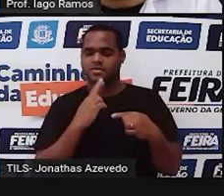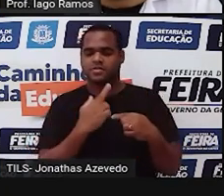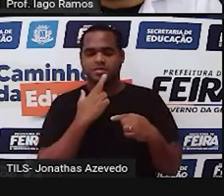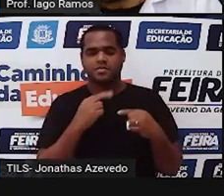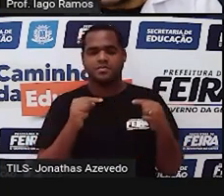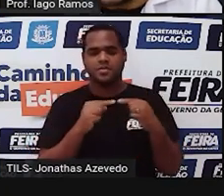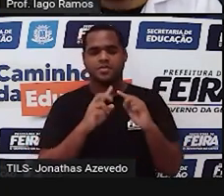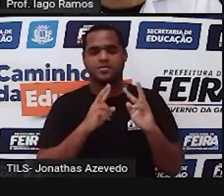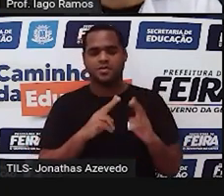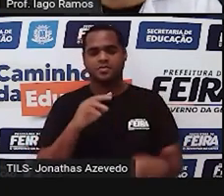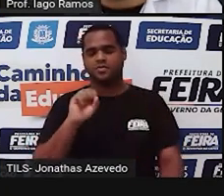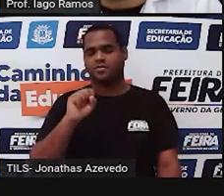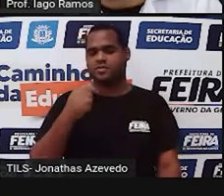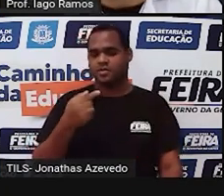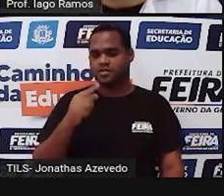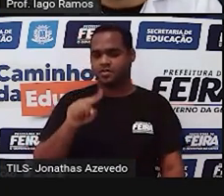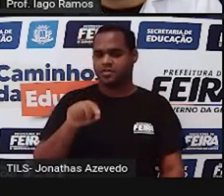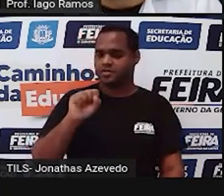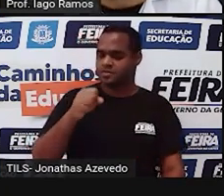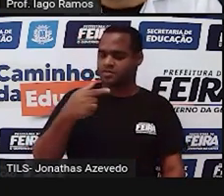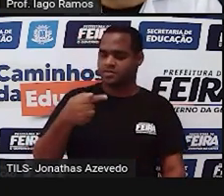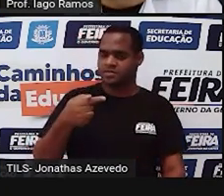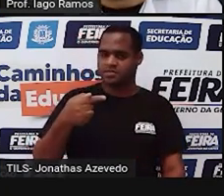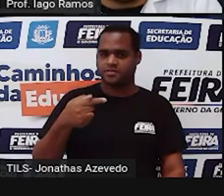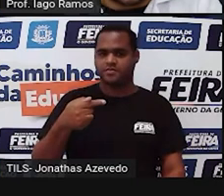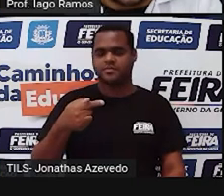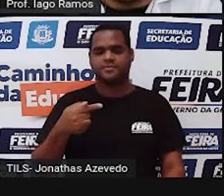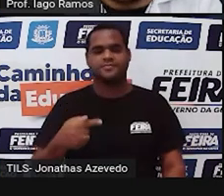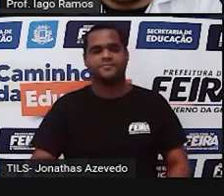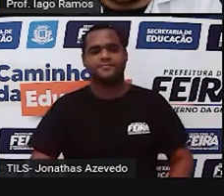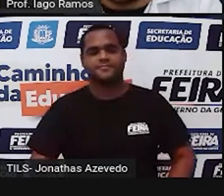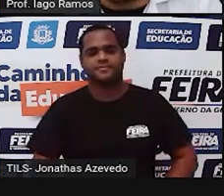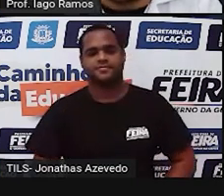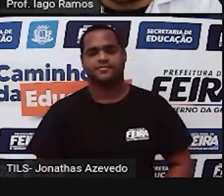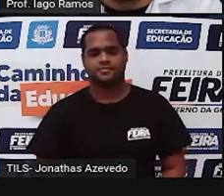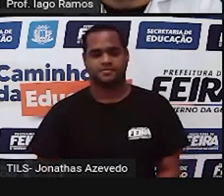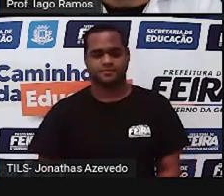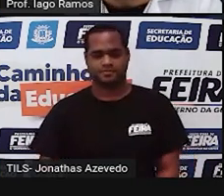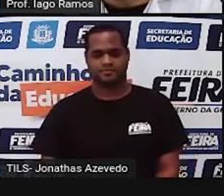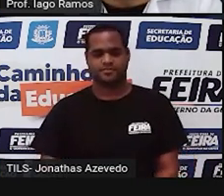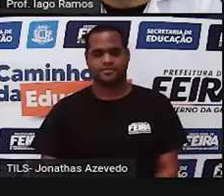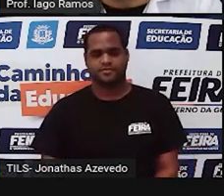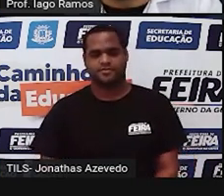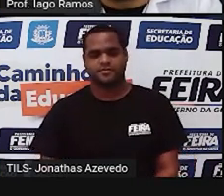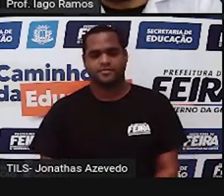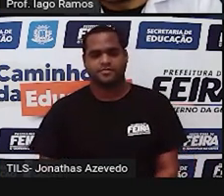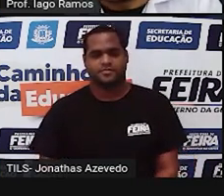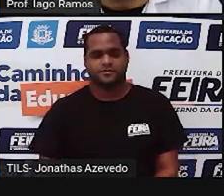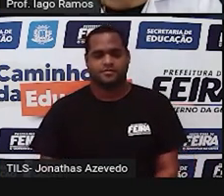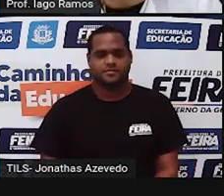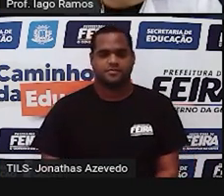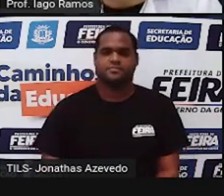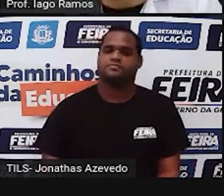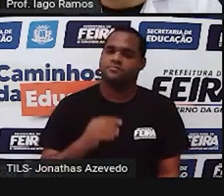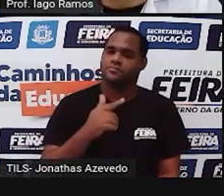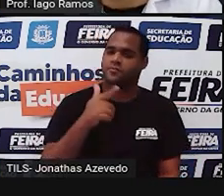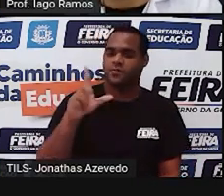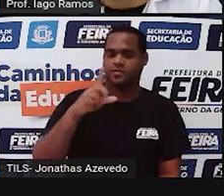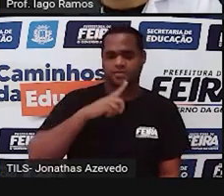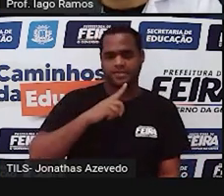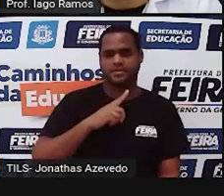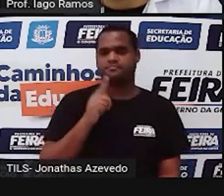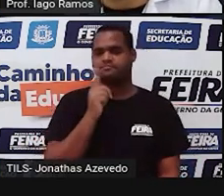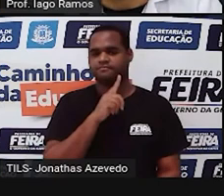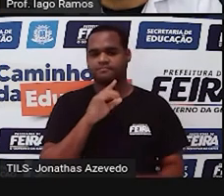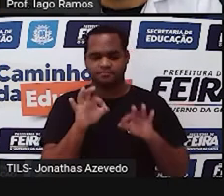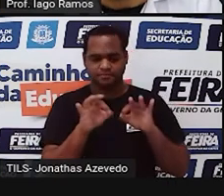a 87,87 graus. tá bom? Uma forma de ter resolvido